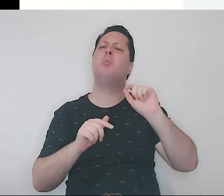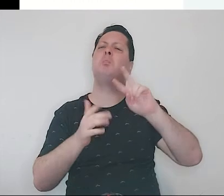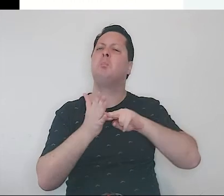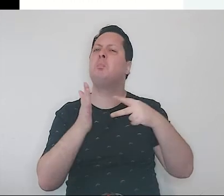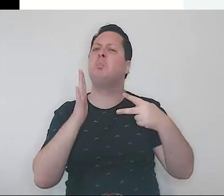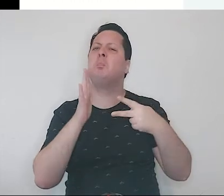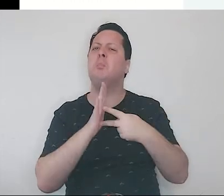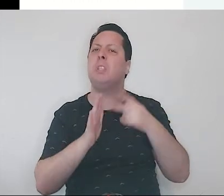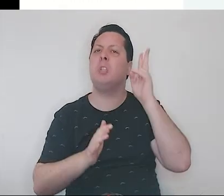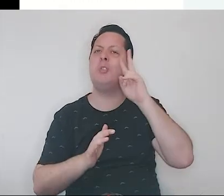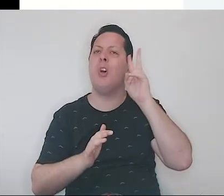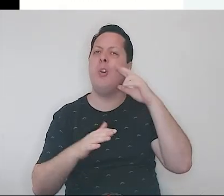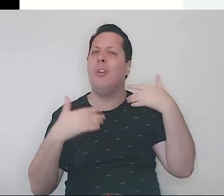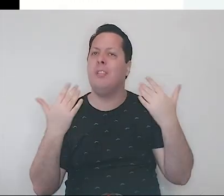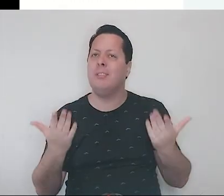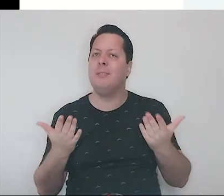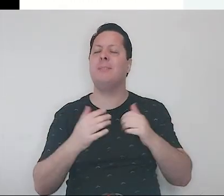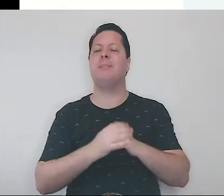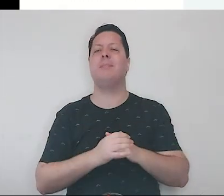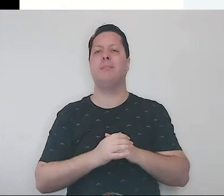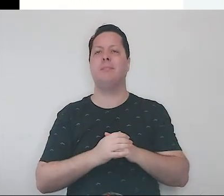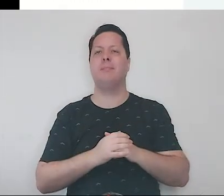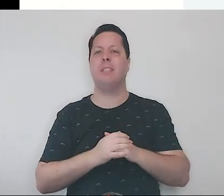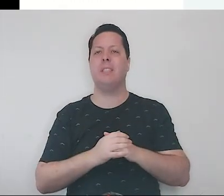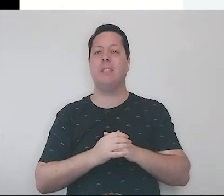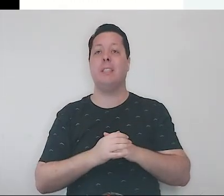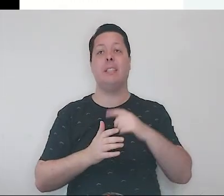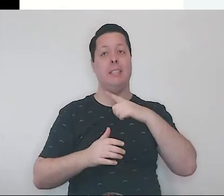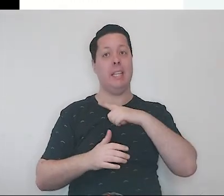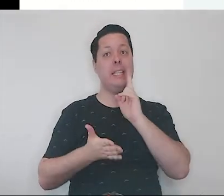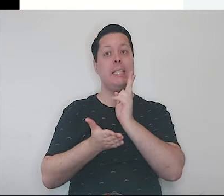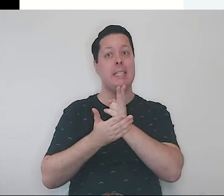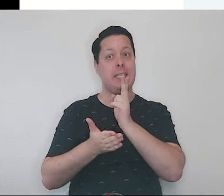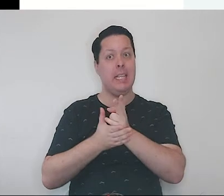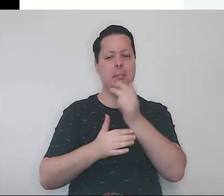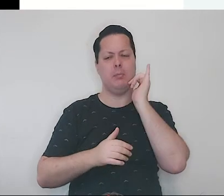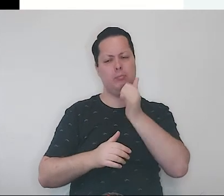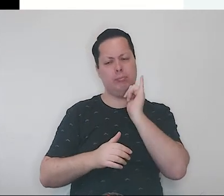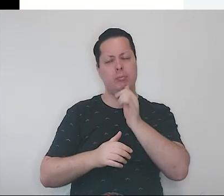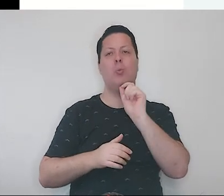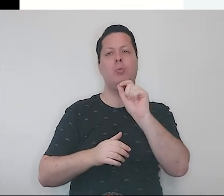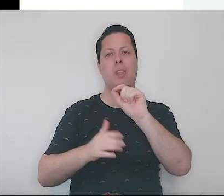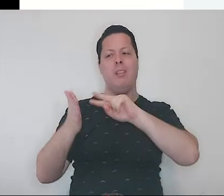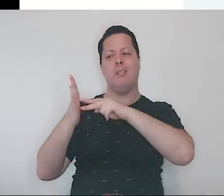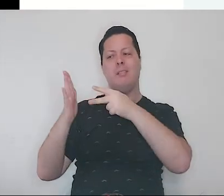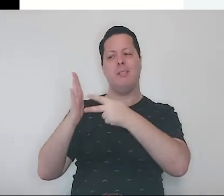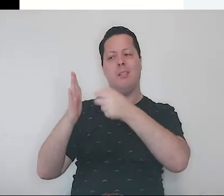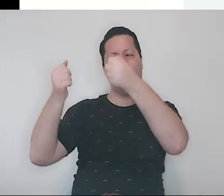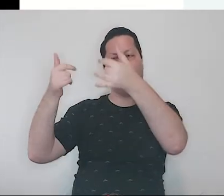história, né? Que sempre tem algo a ensinar para nós.